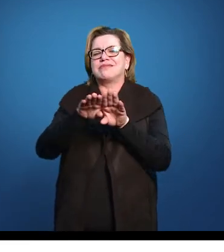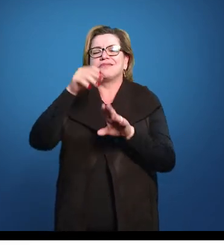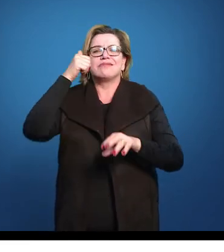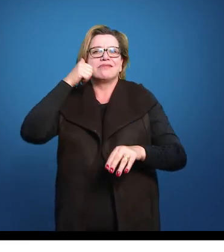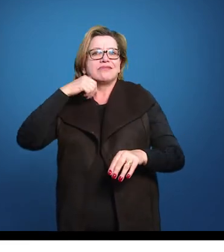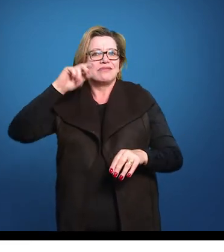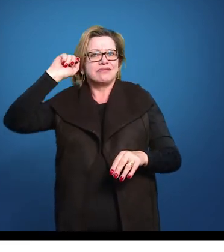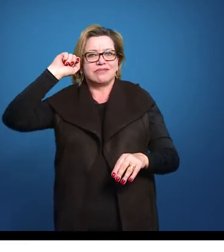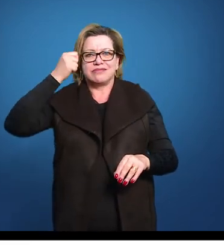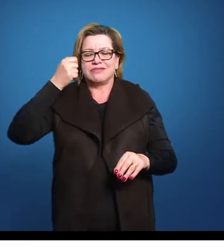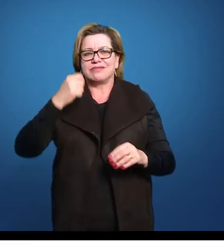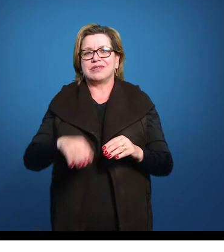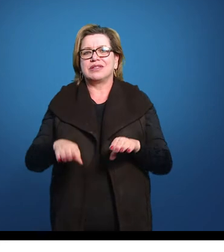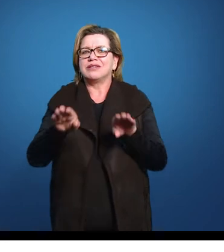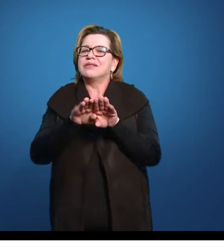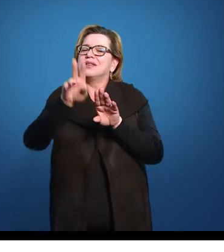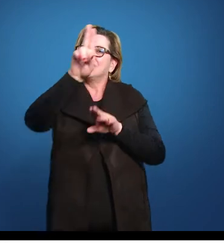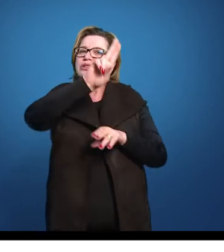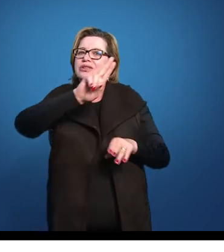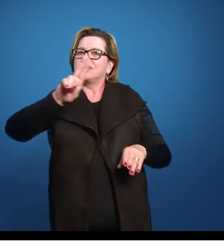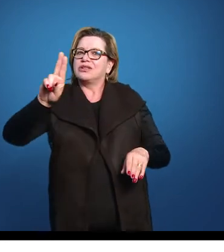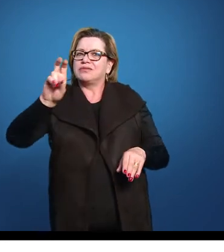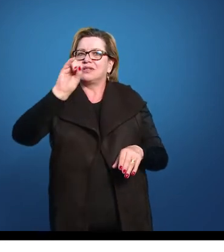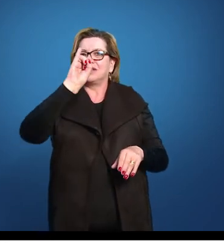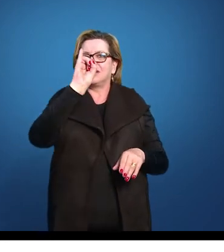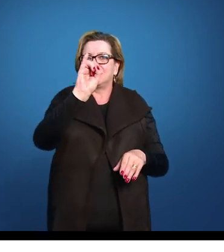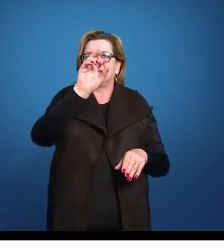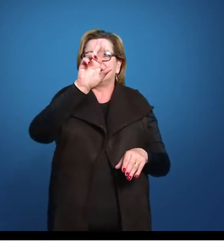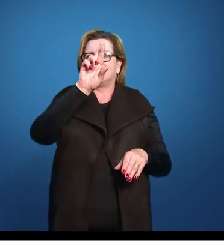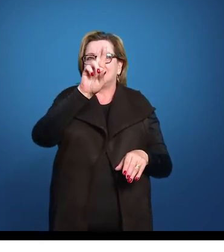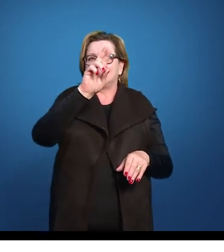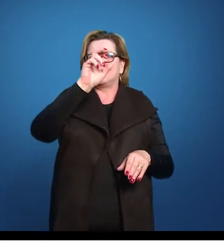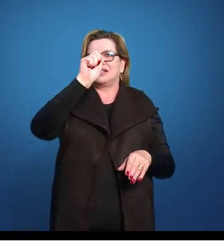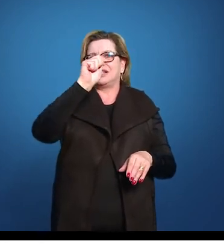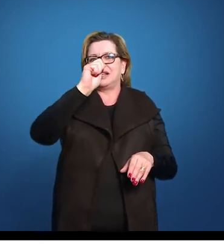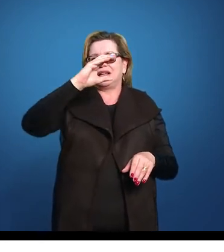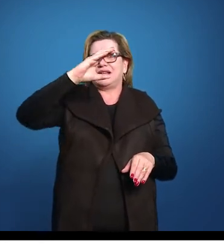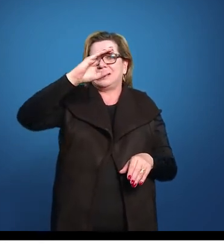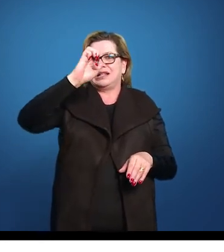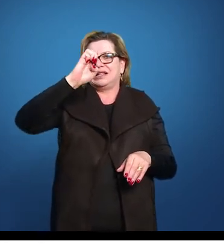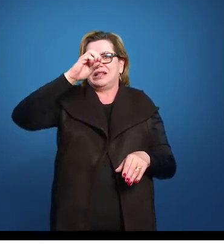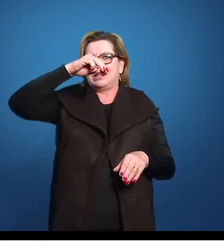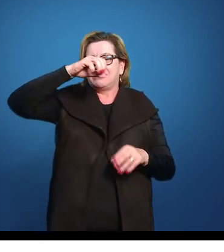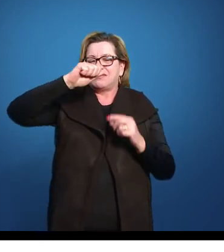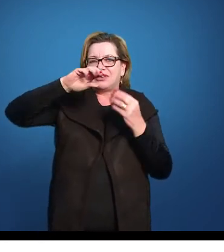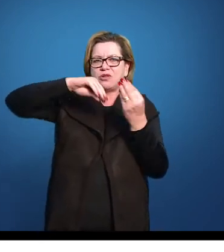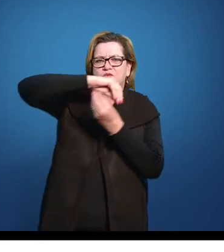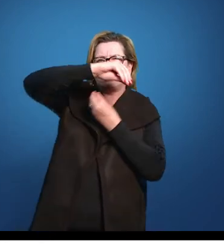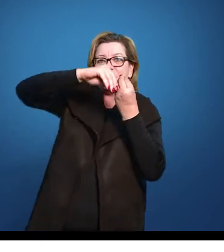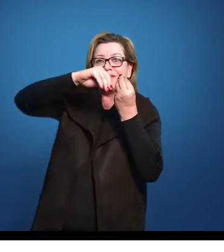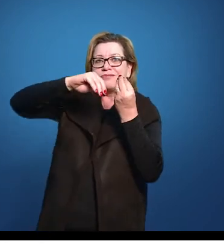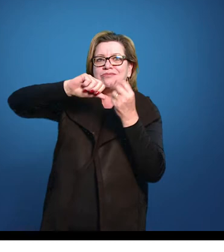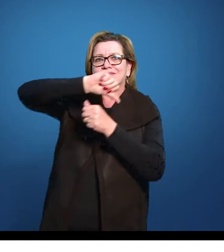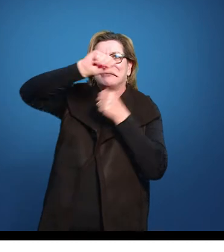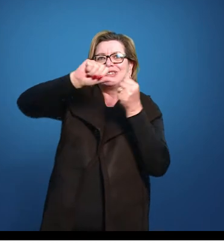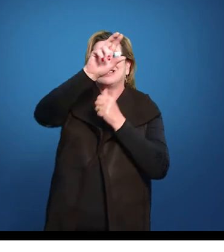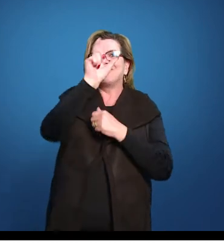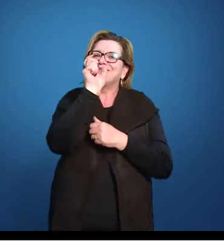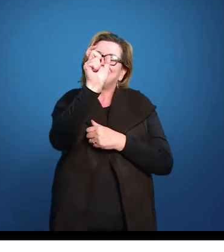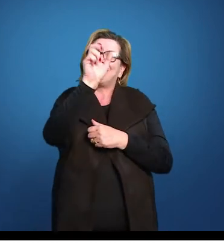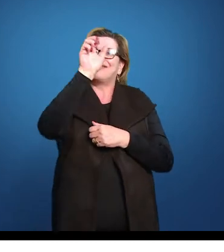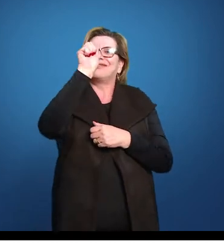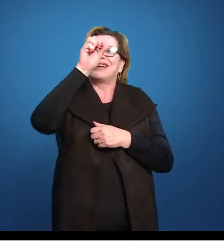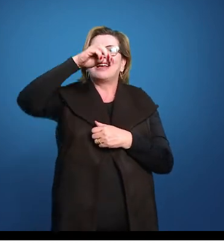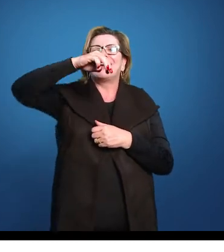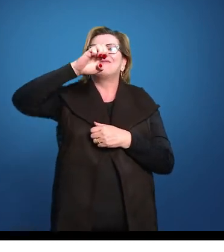brincadeira verbal, digamos assim, com a ideia de América. A gente sabe que para que a América